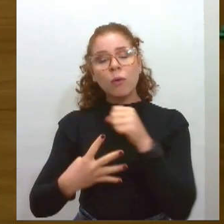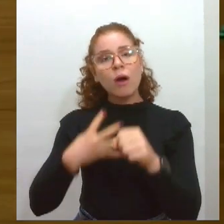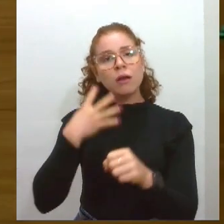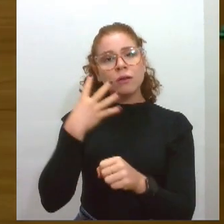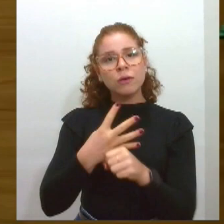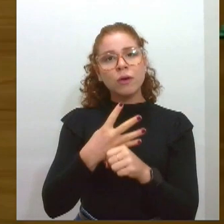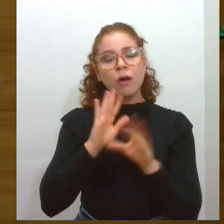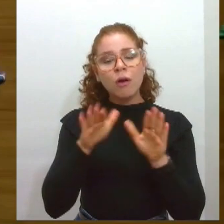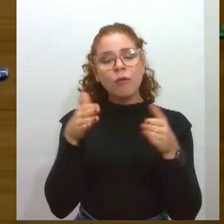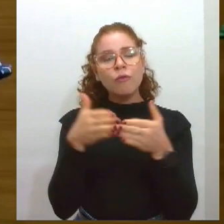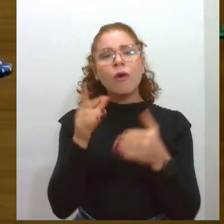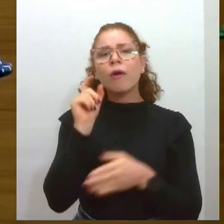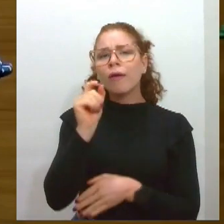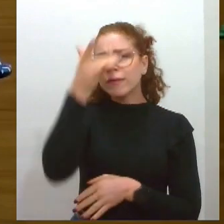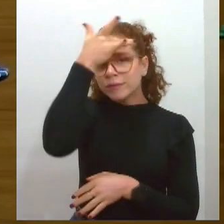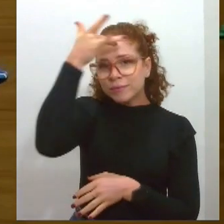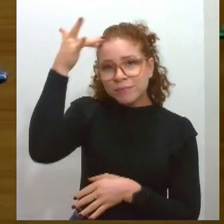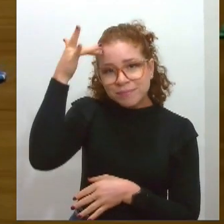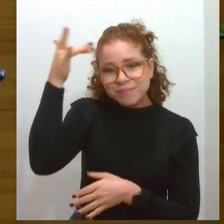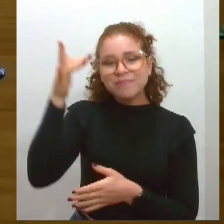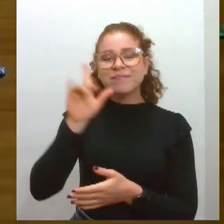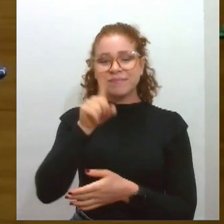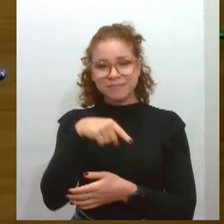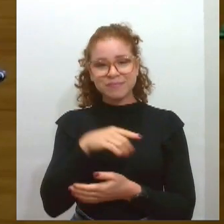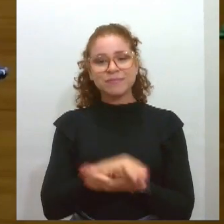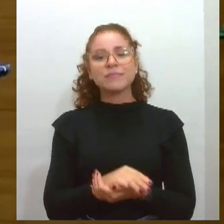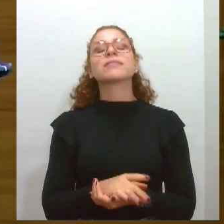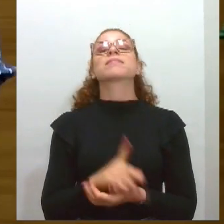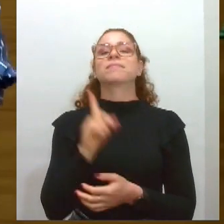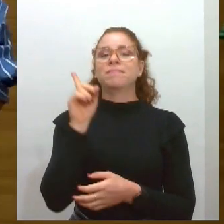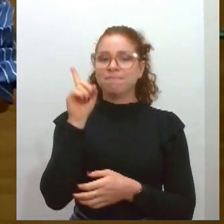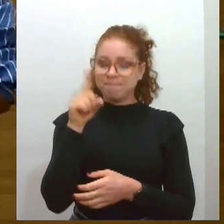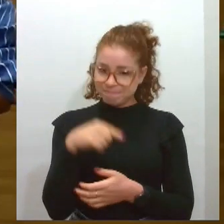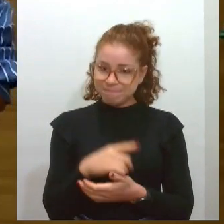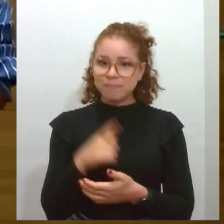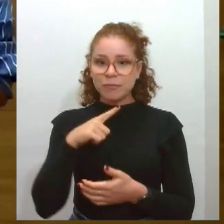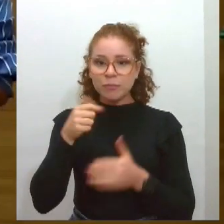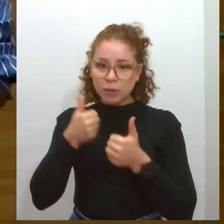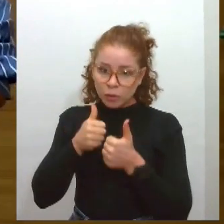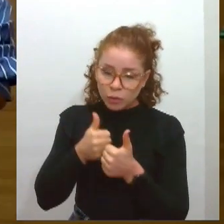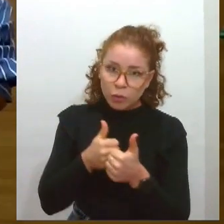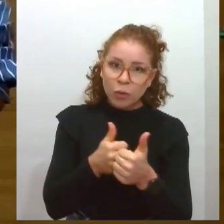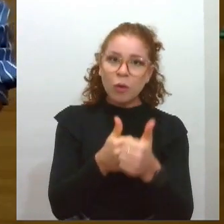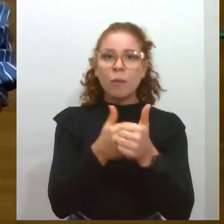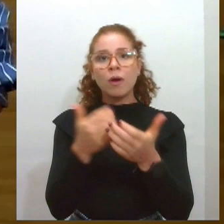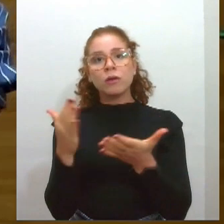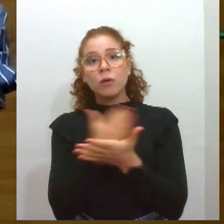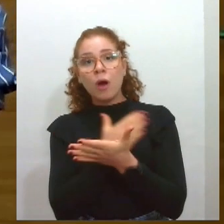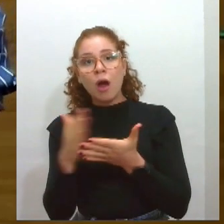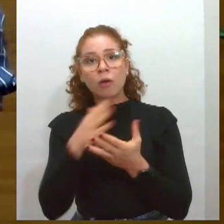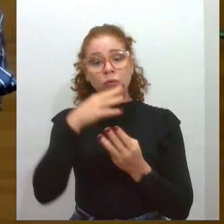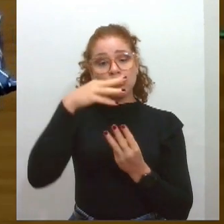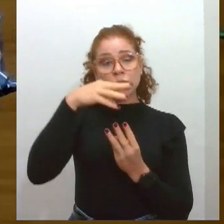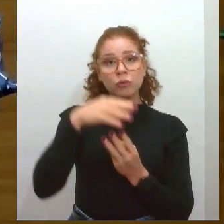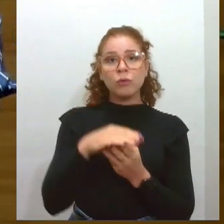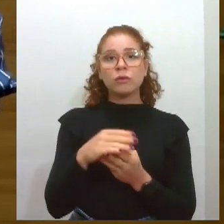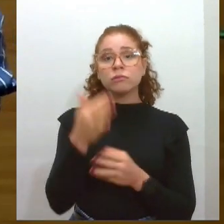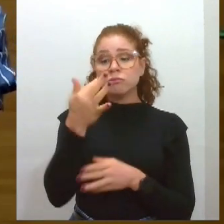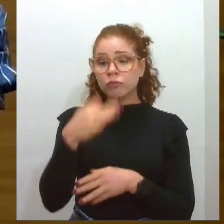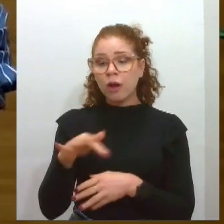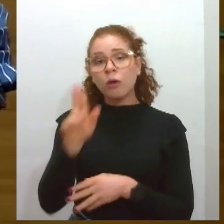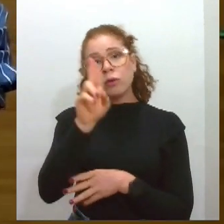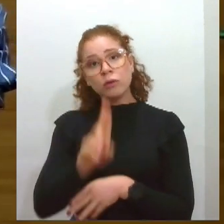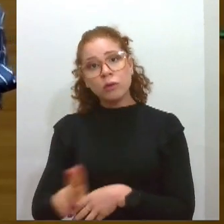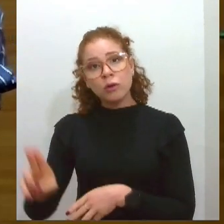saúde mental, né? É isso mesmo. A gente tem um acompanhamento em algumas universidades do Brasil e do mundo e a nossa preocupação é